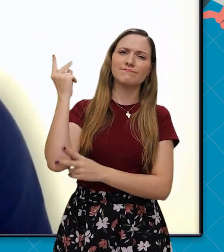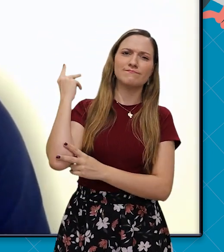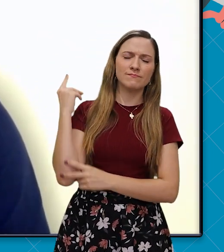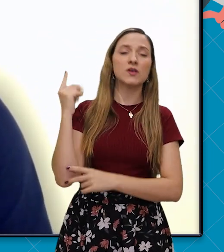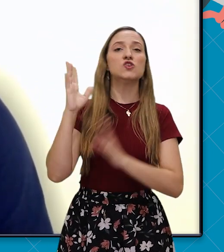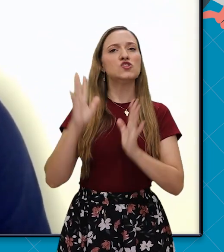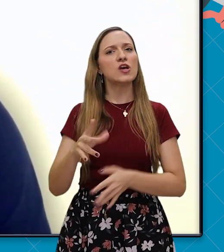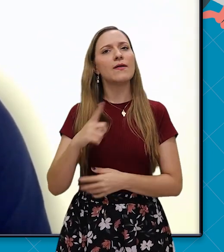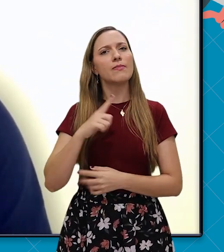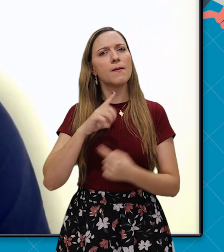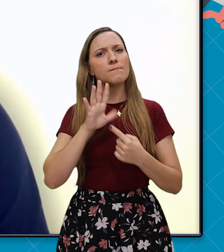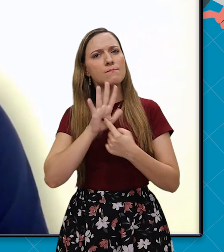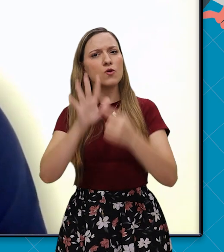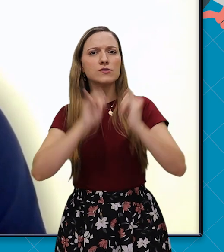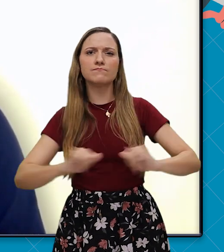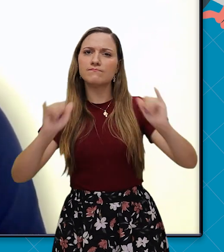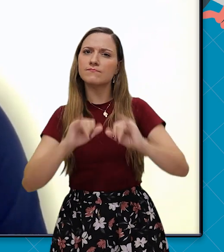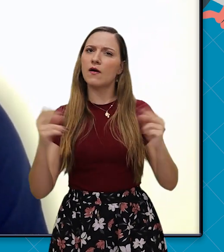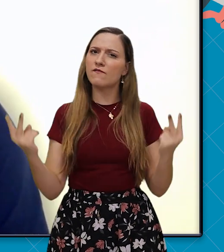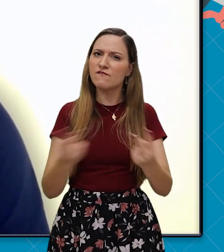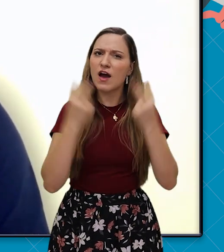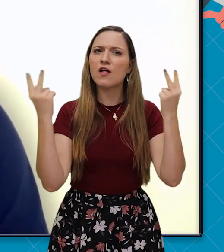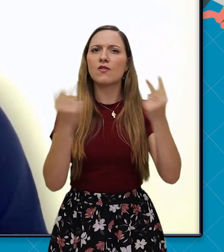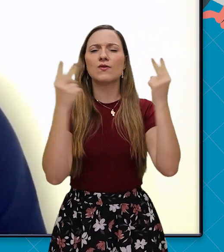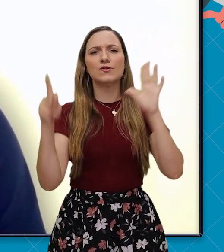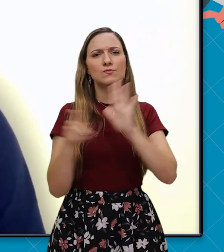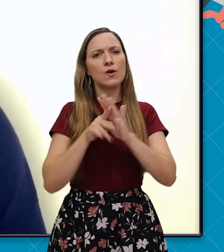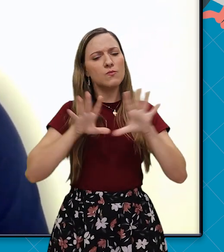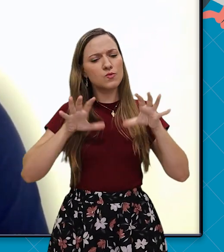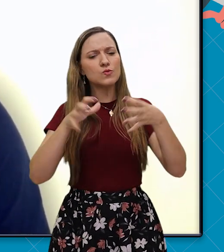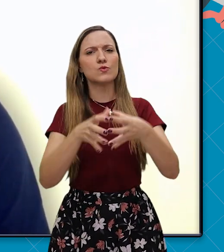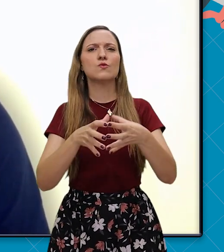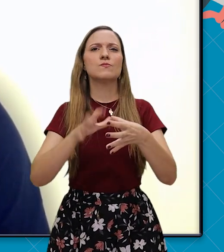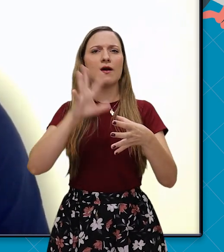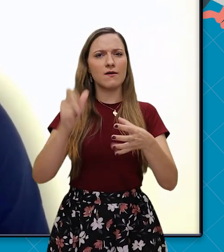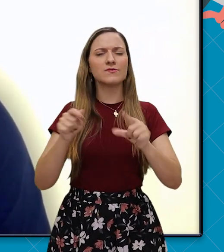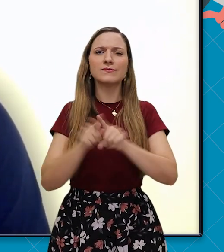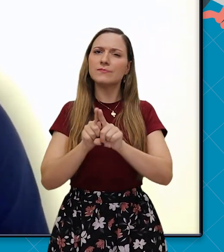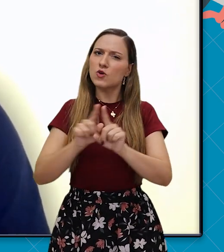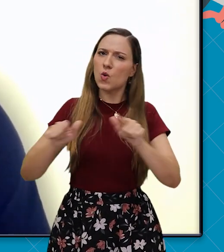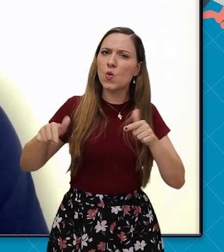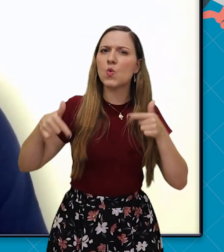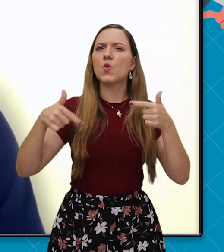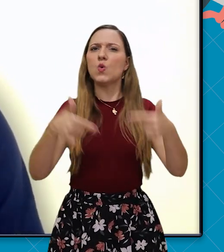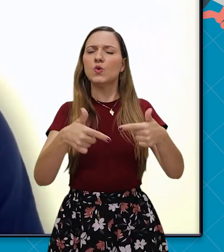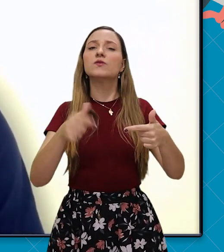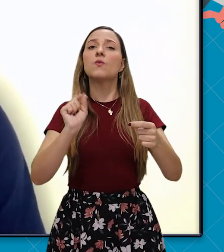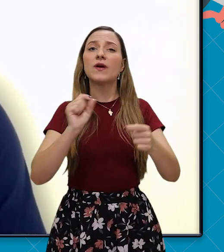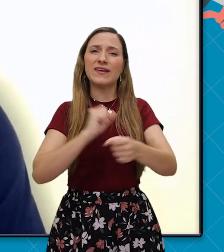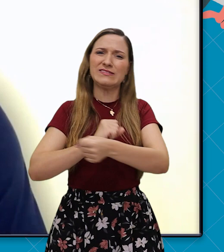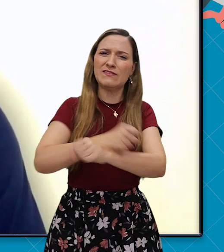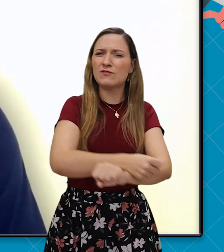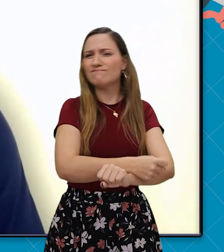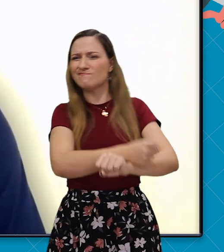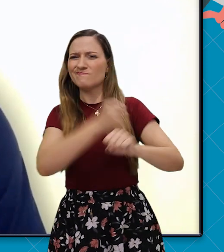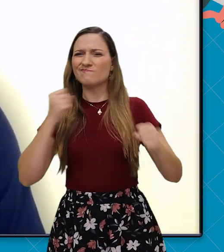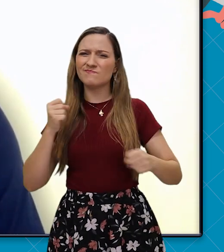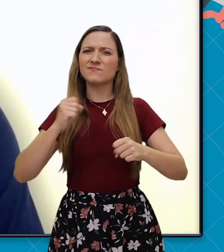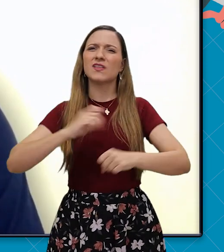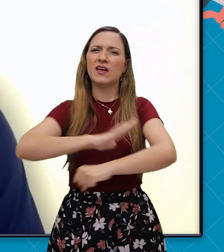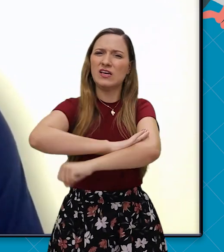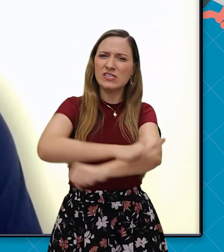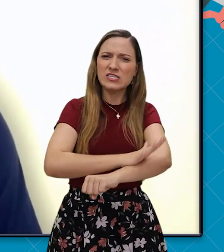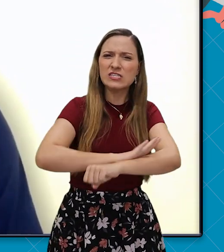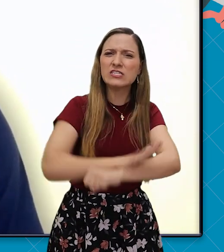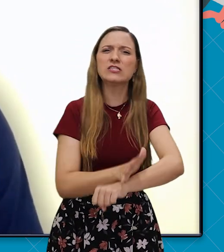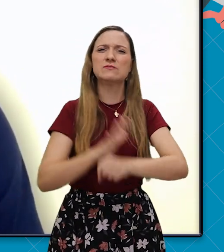valores que são produtos das civilizações africanas e das lutas contra a escravidão, o racismo, o